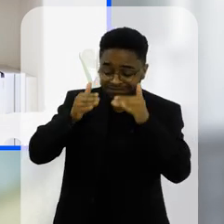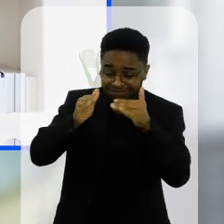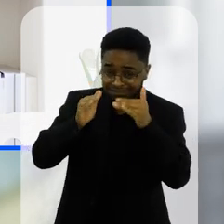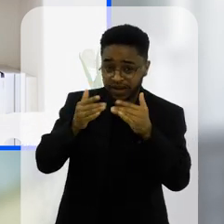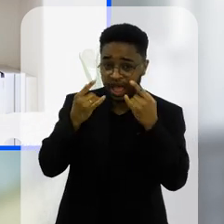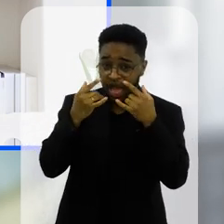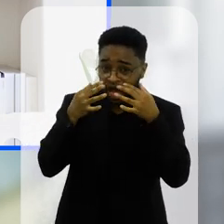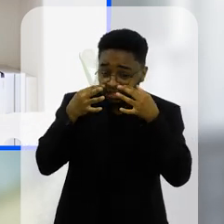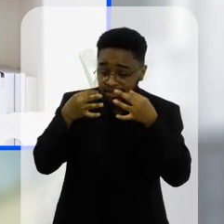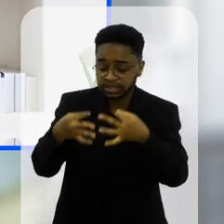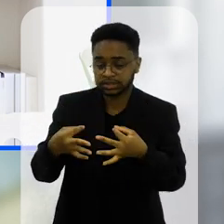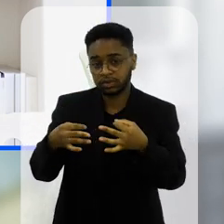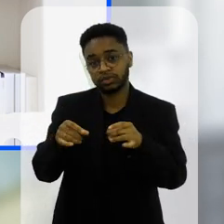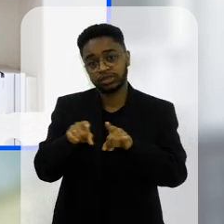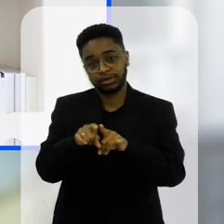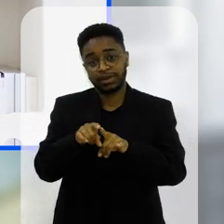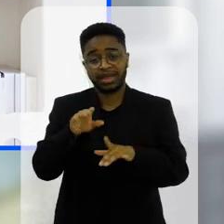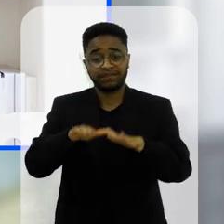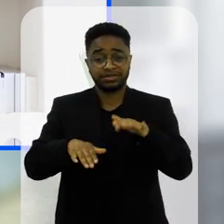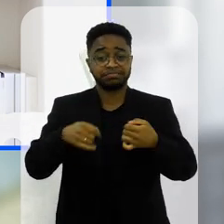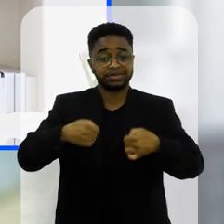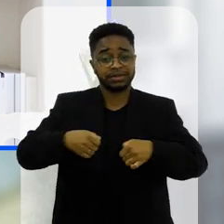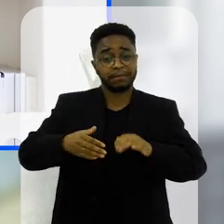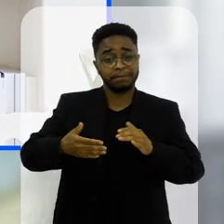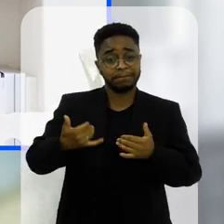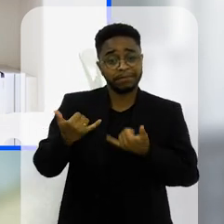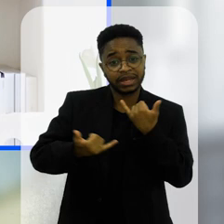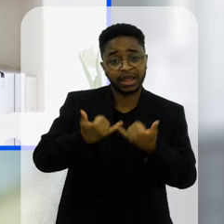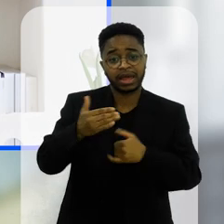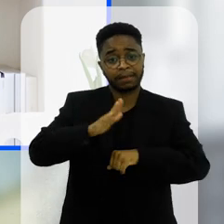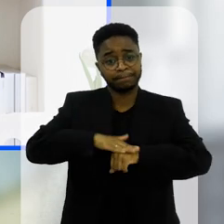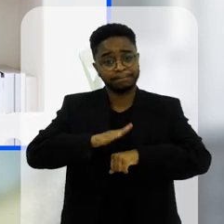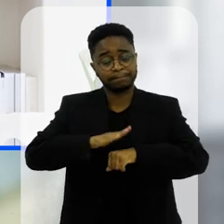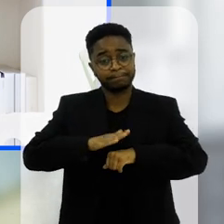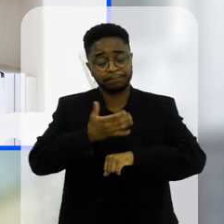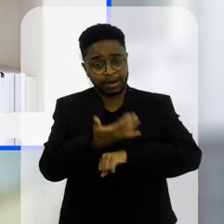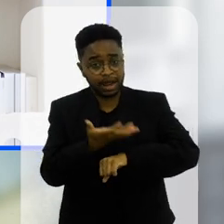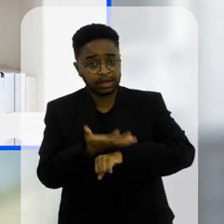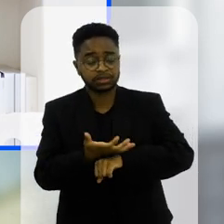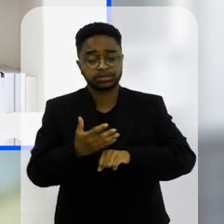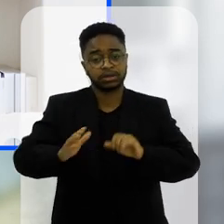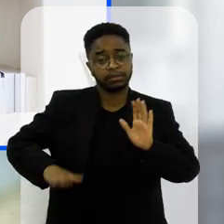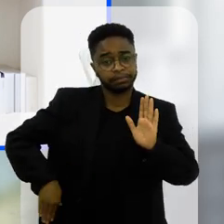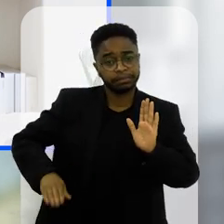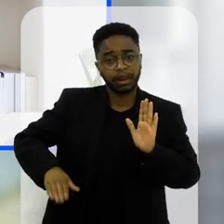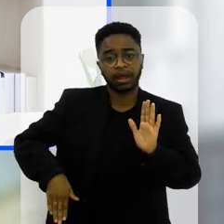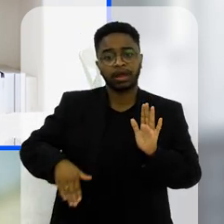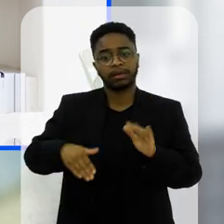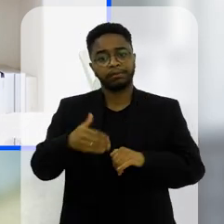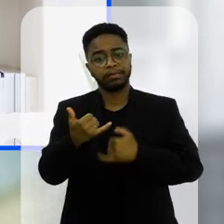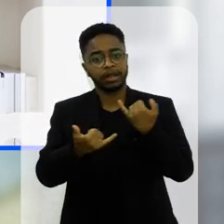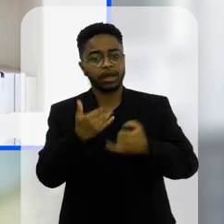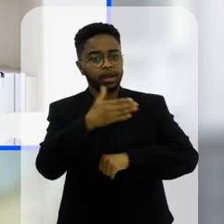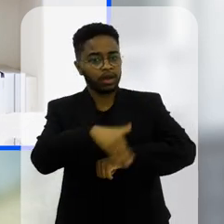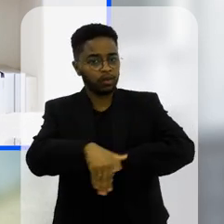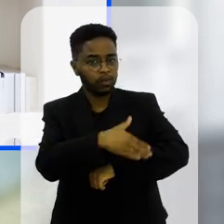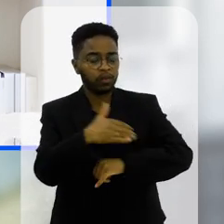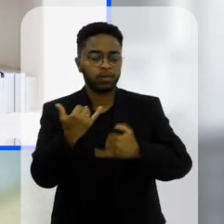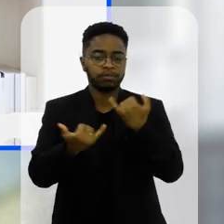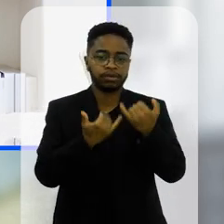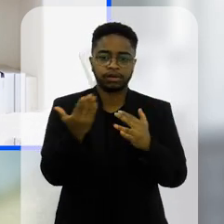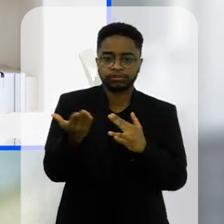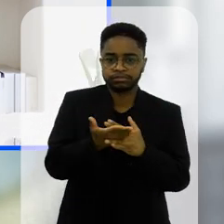crianças e adolescentes em casa que deviam estar talvez aí nas praças né na praia na rua enfim é brincando no